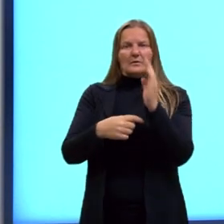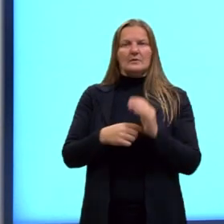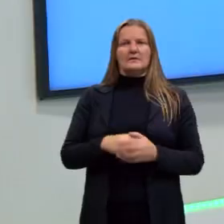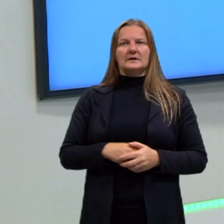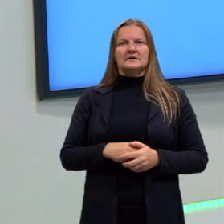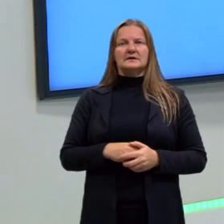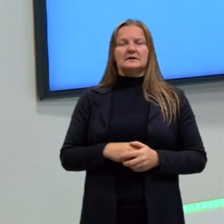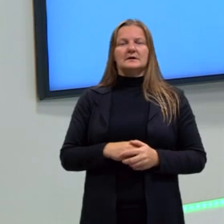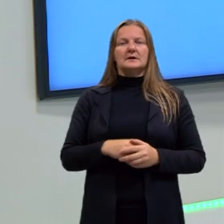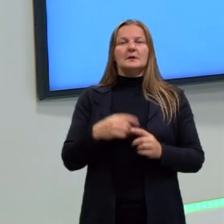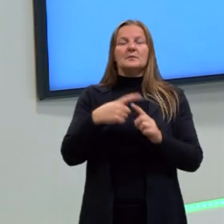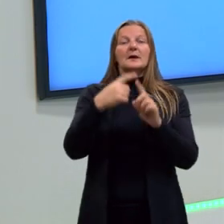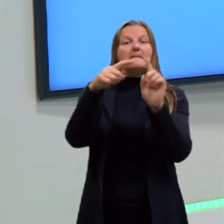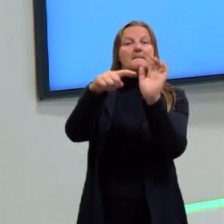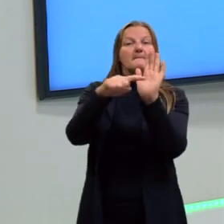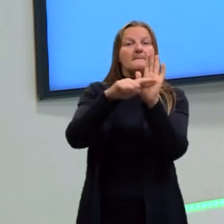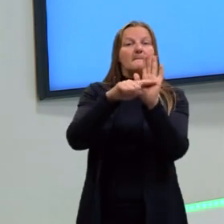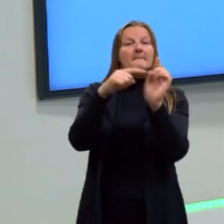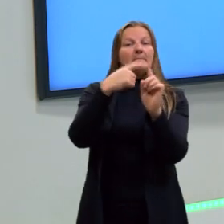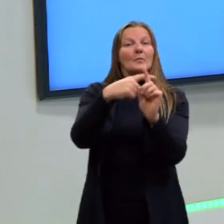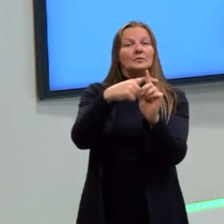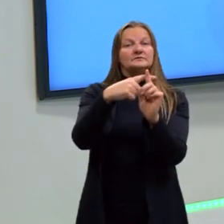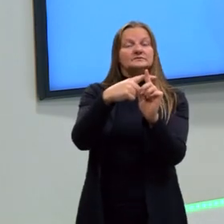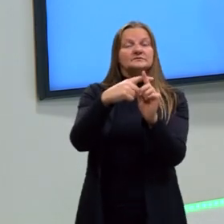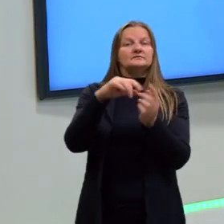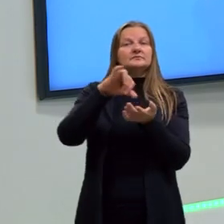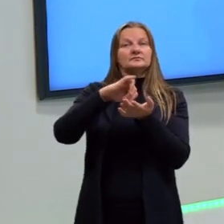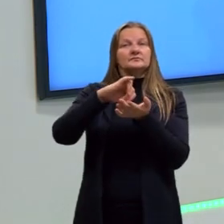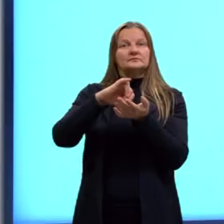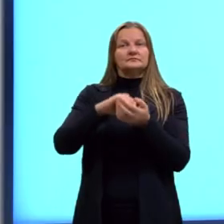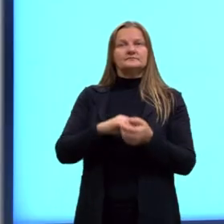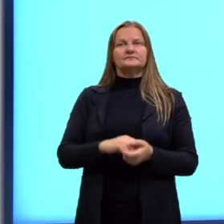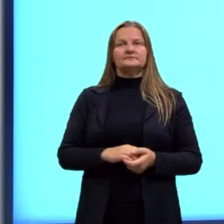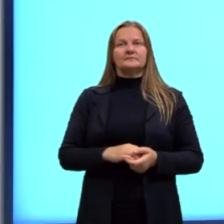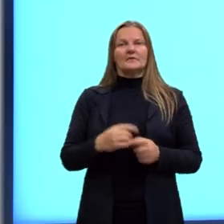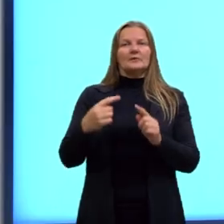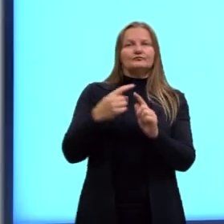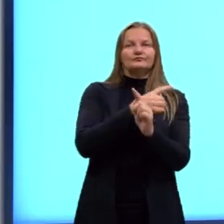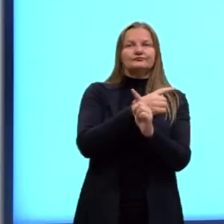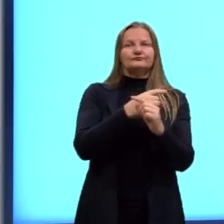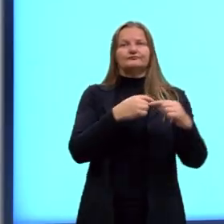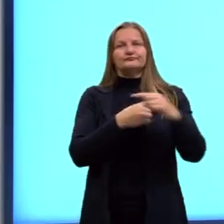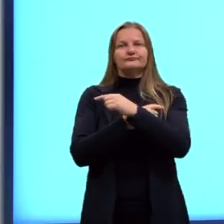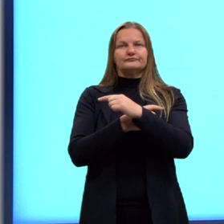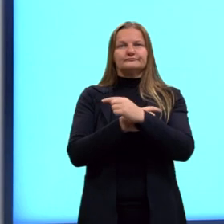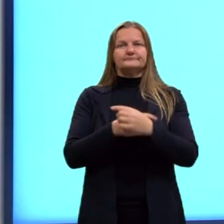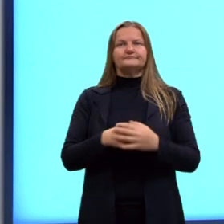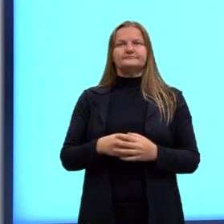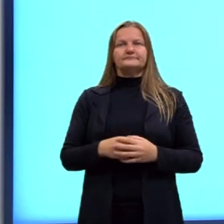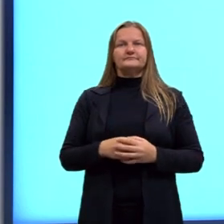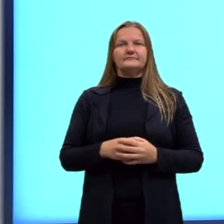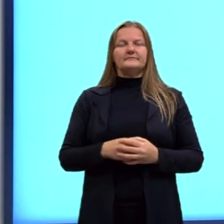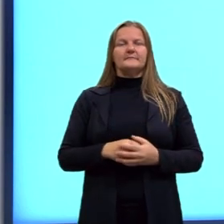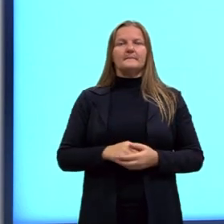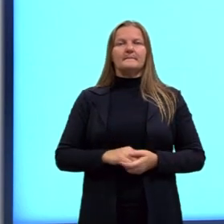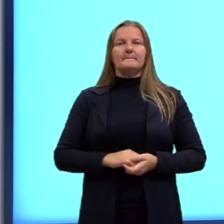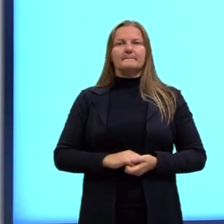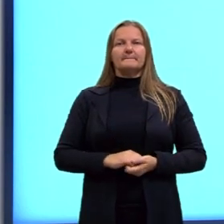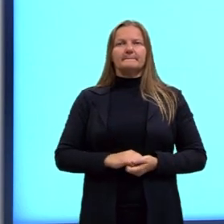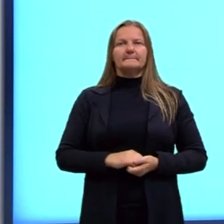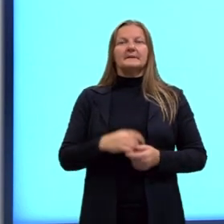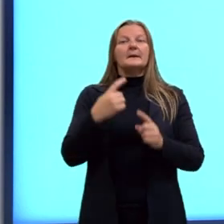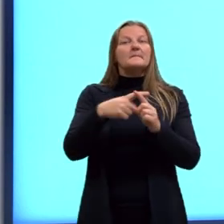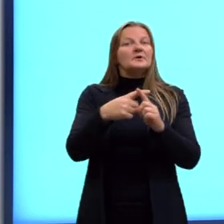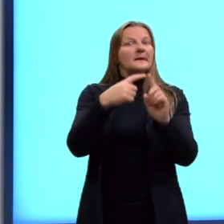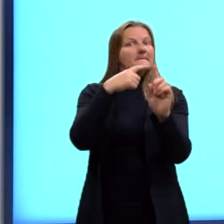a direção desse campo. Então, a gente faz umas flechinhas. Para fora, apontando para fora, no caso, porque ela é